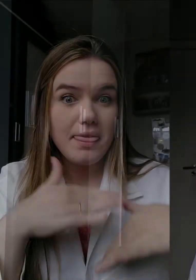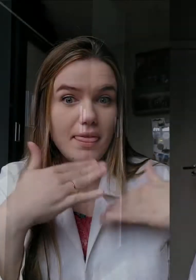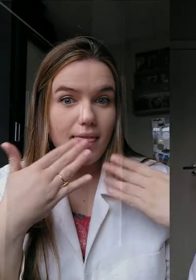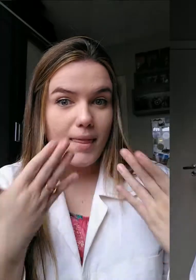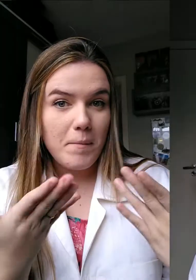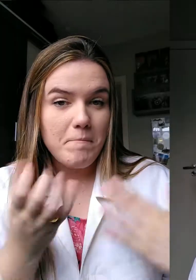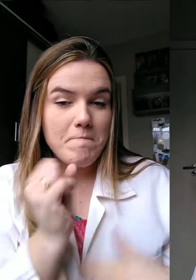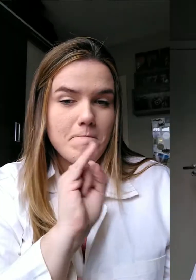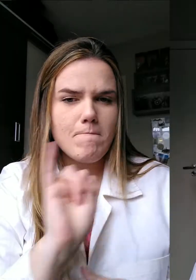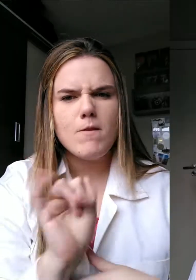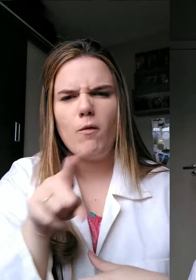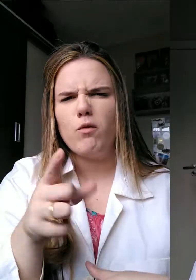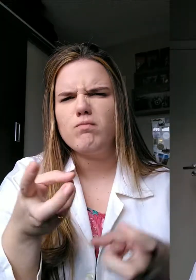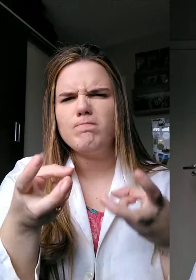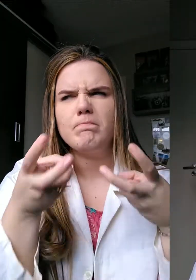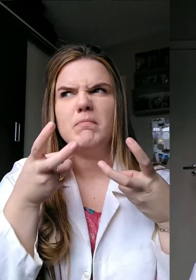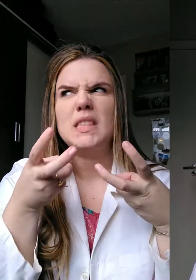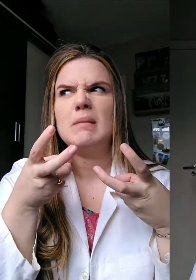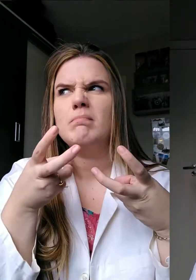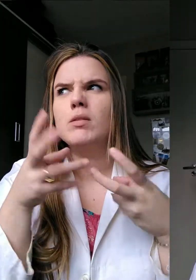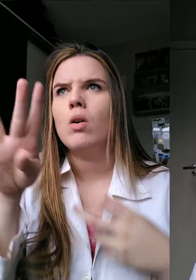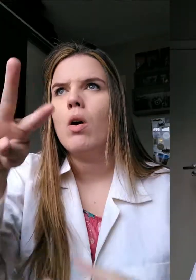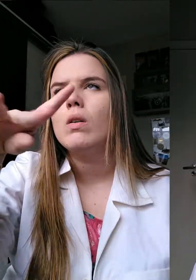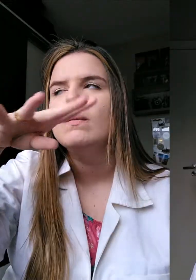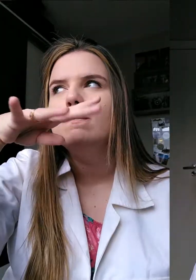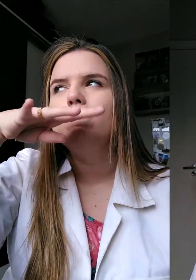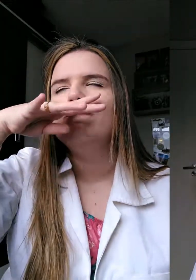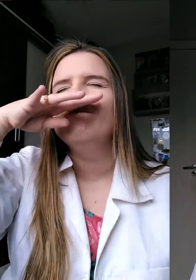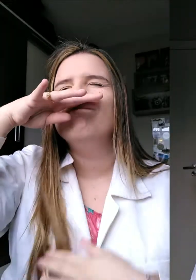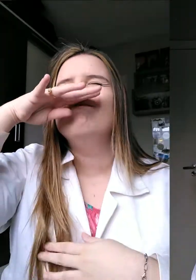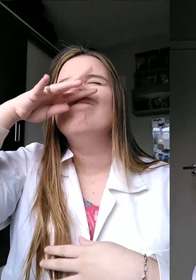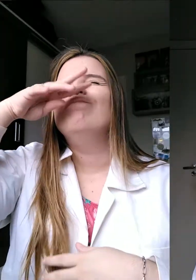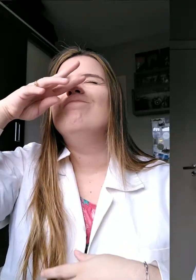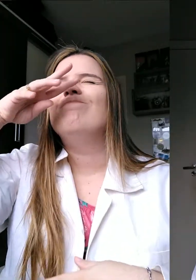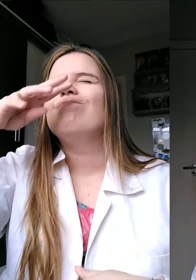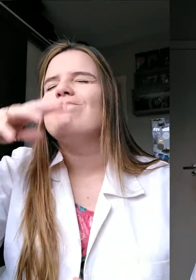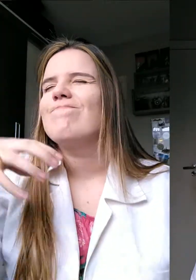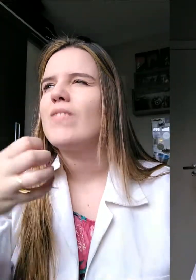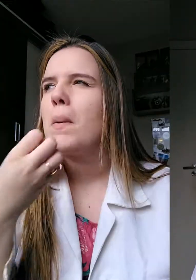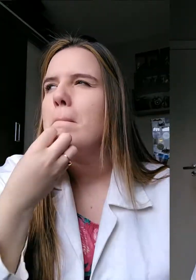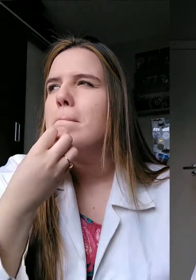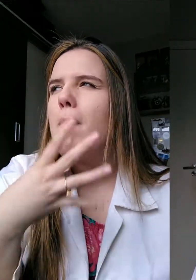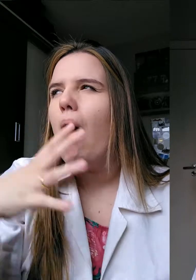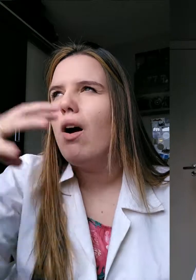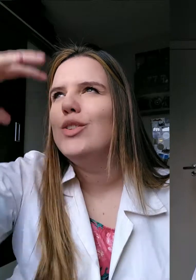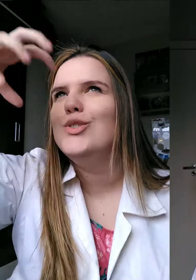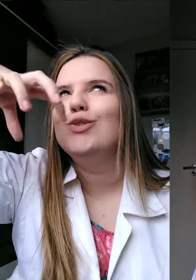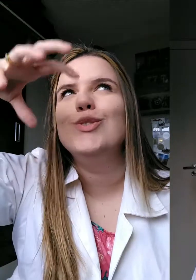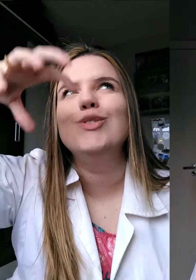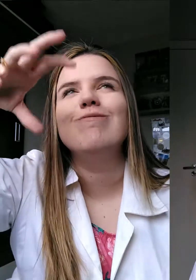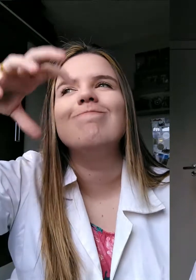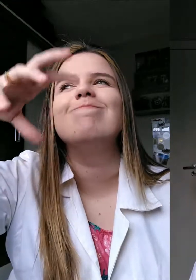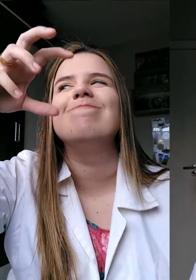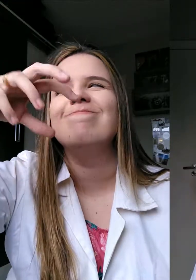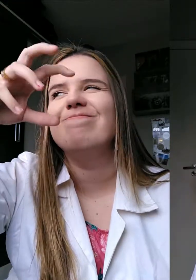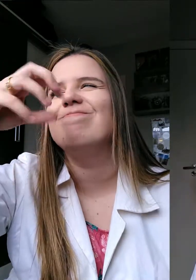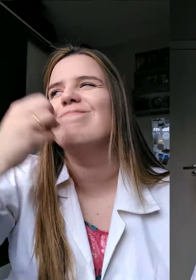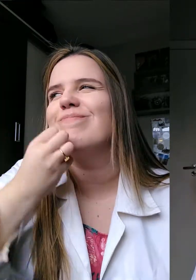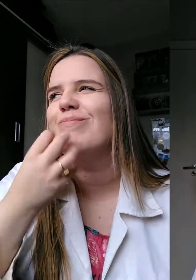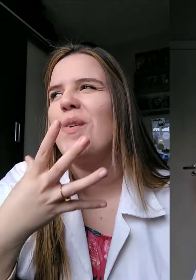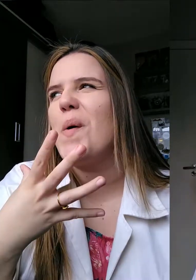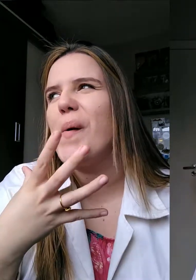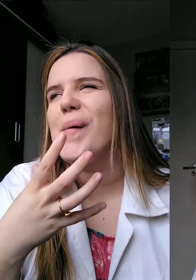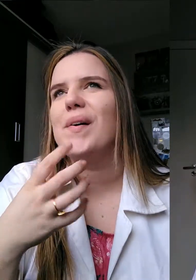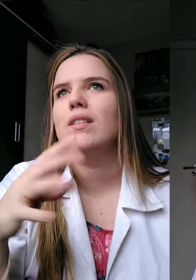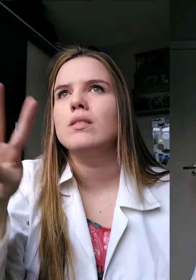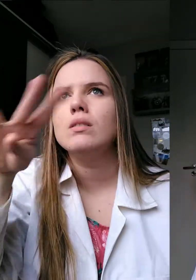Muito bem, então, gente! Se você já sentiu esse cheirinho de chuva característico que acontece um pouquinho antes de chover, ou até mesmo